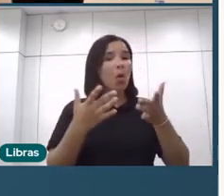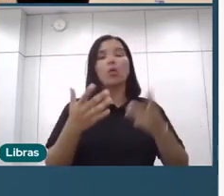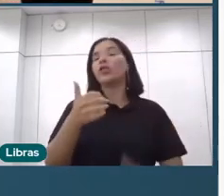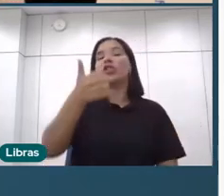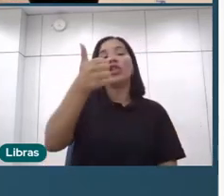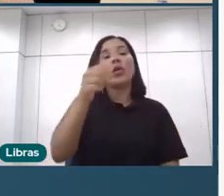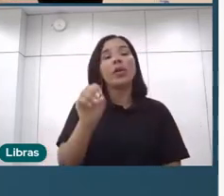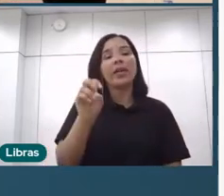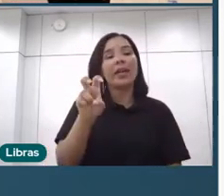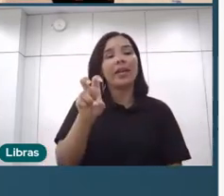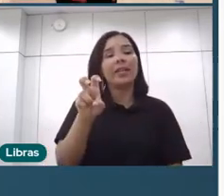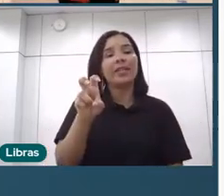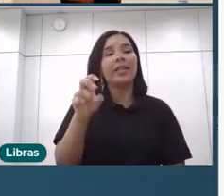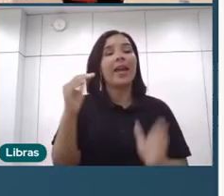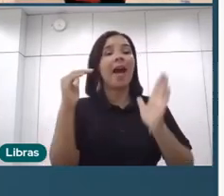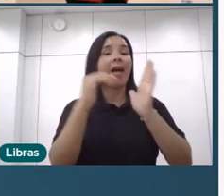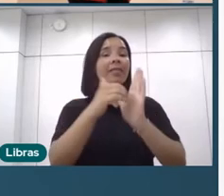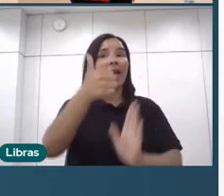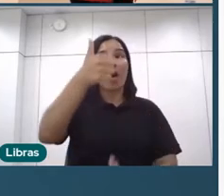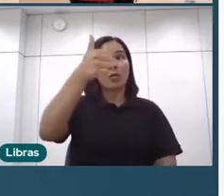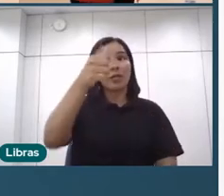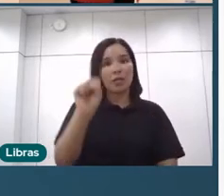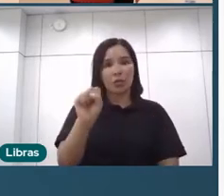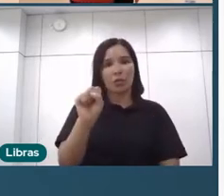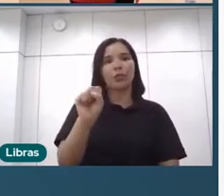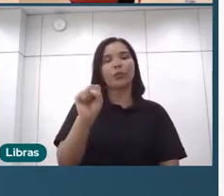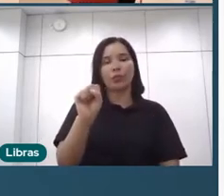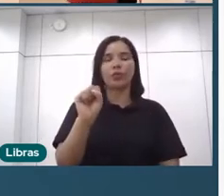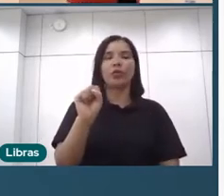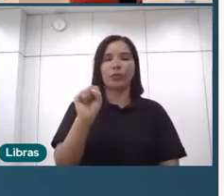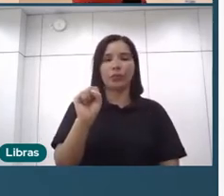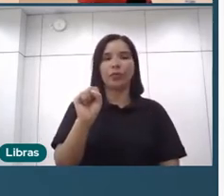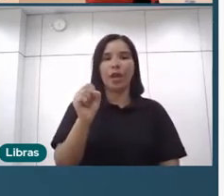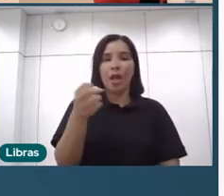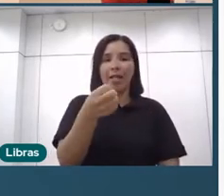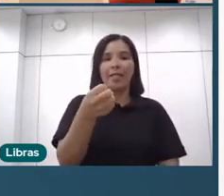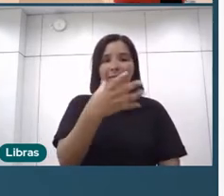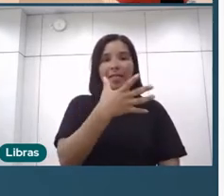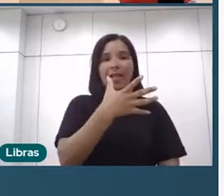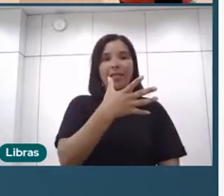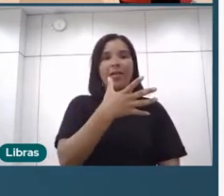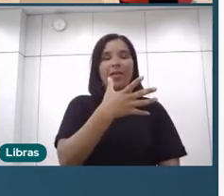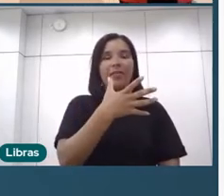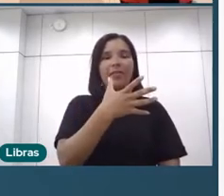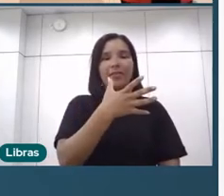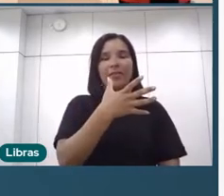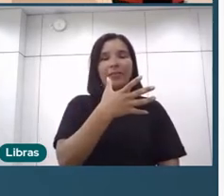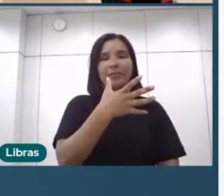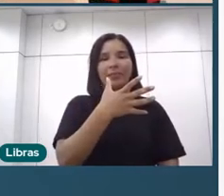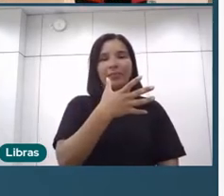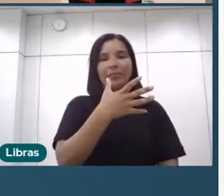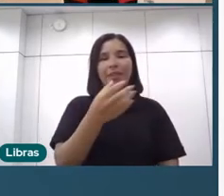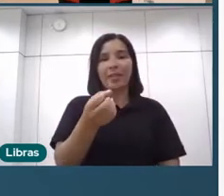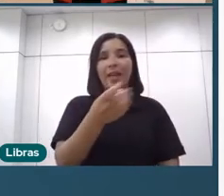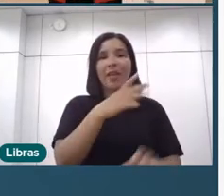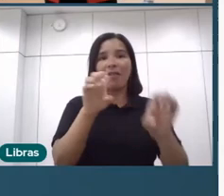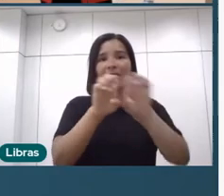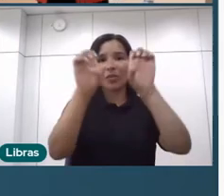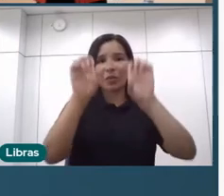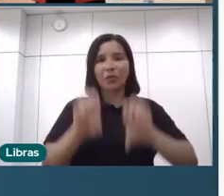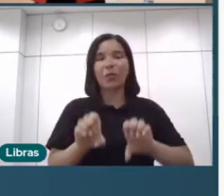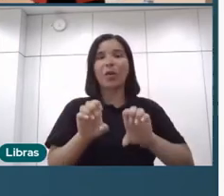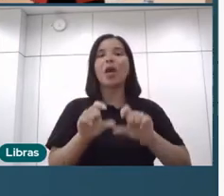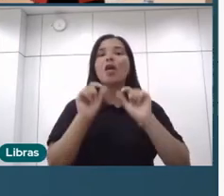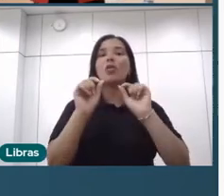até o 18, né? Seria do 15 ao 18, né? Na nova estrutura de cargos da